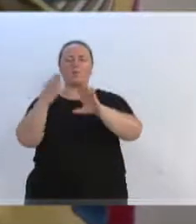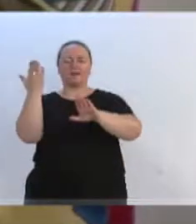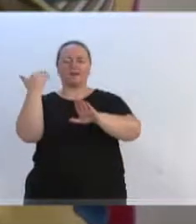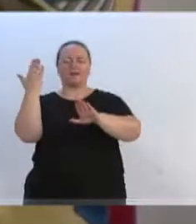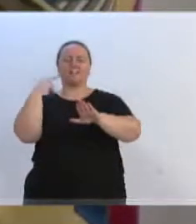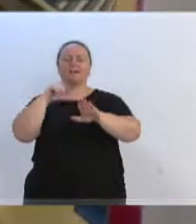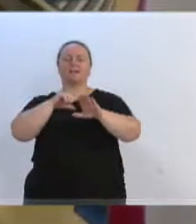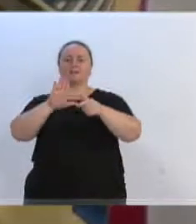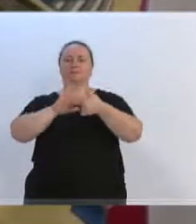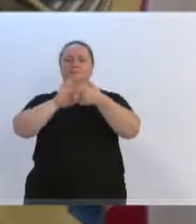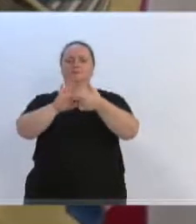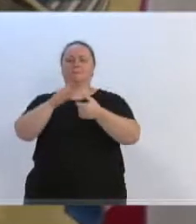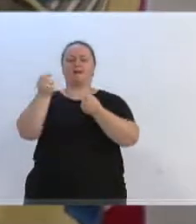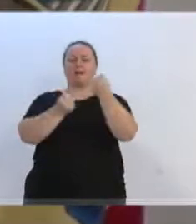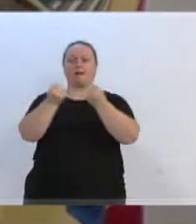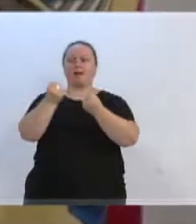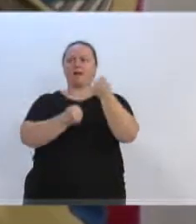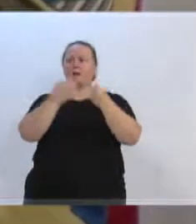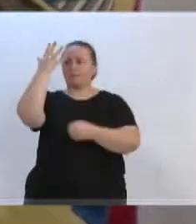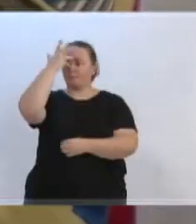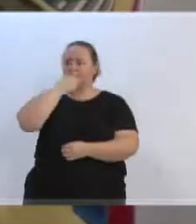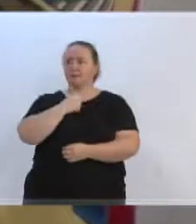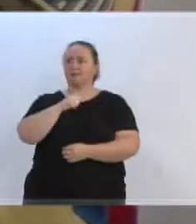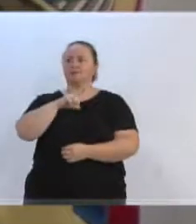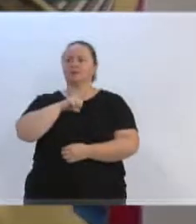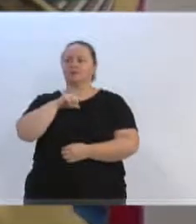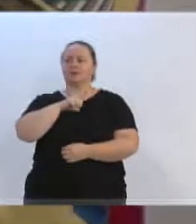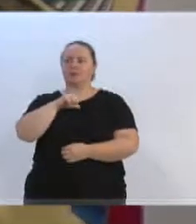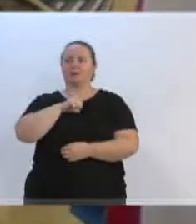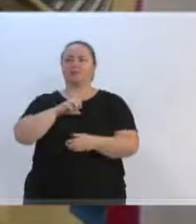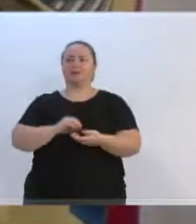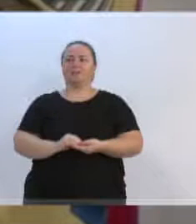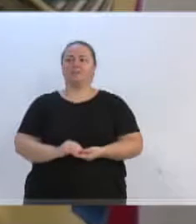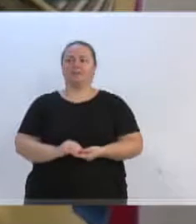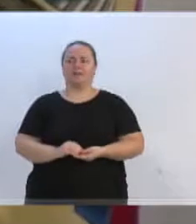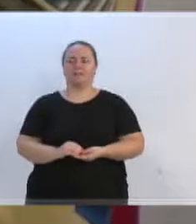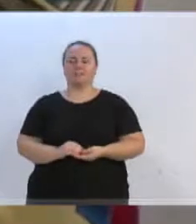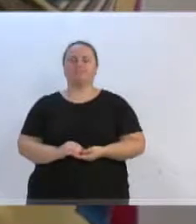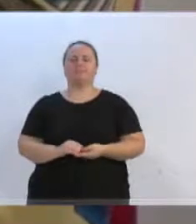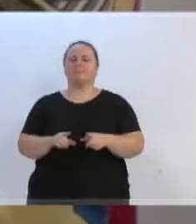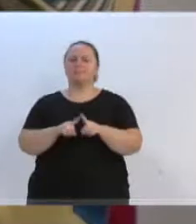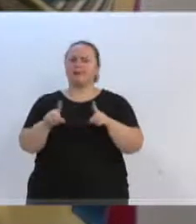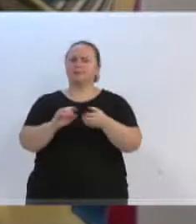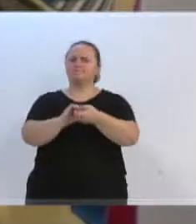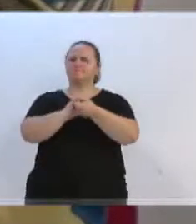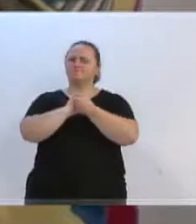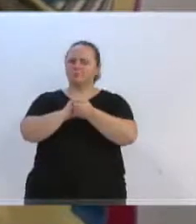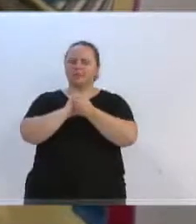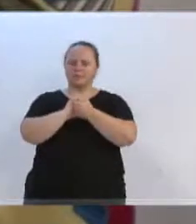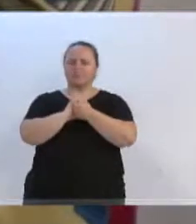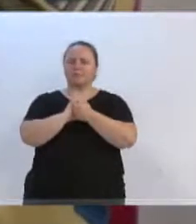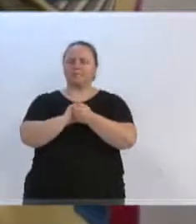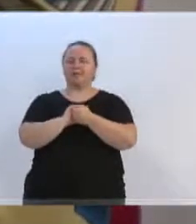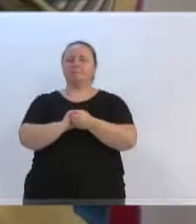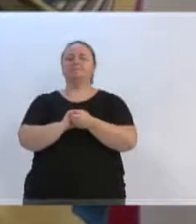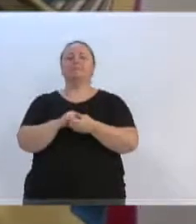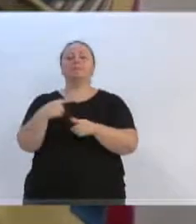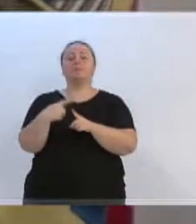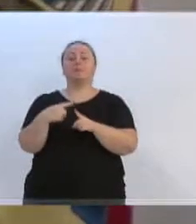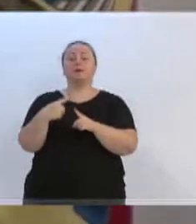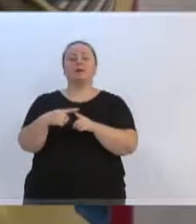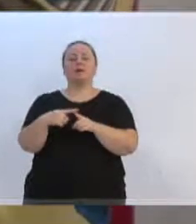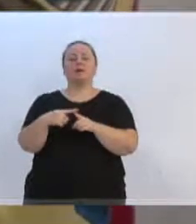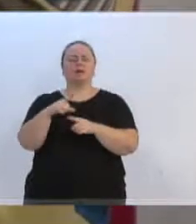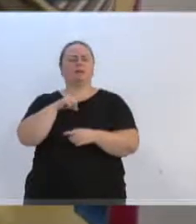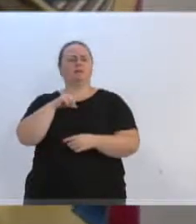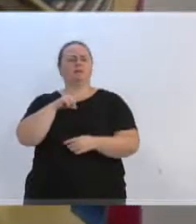vários carros, muito bonito a exposição que aconteceu lá, mas o parabéns que eu quero dar para eles é por conta do atrativo que